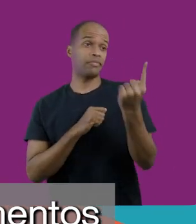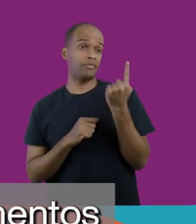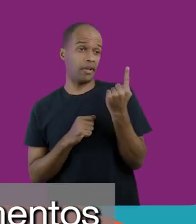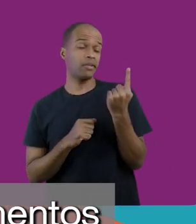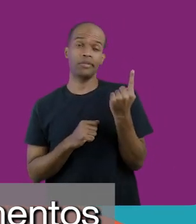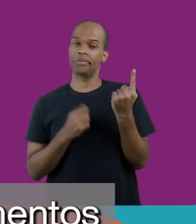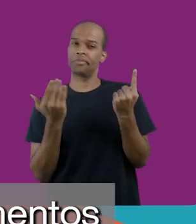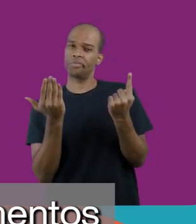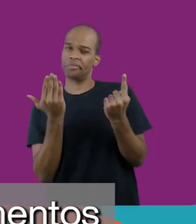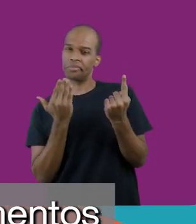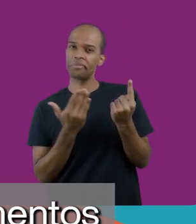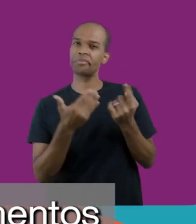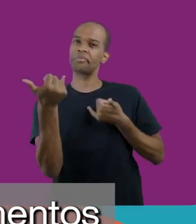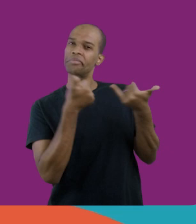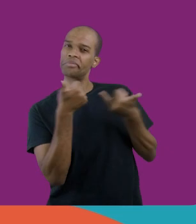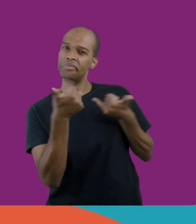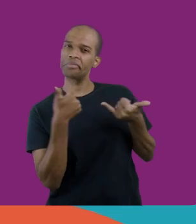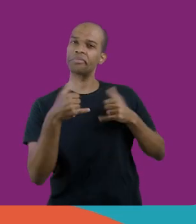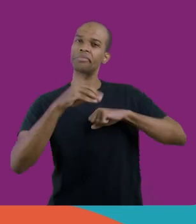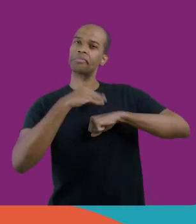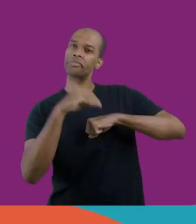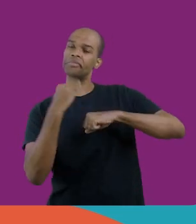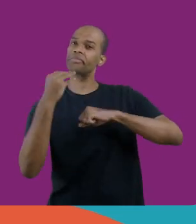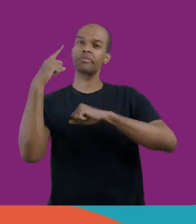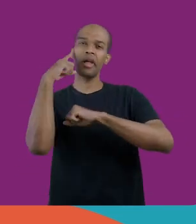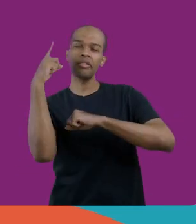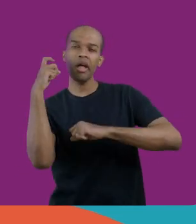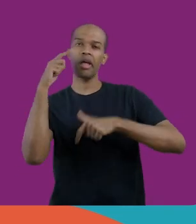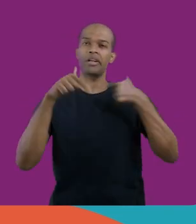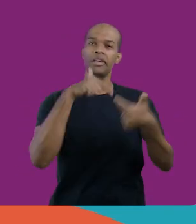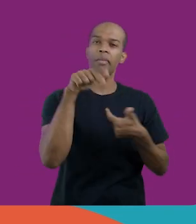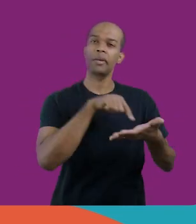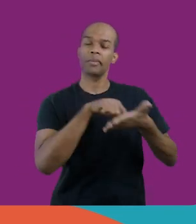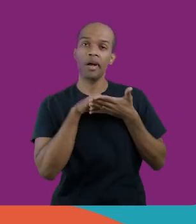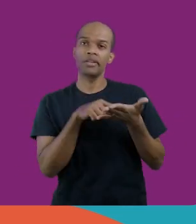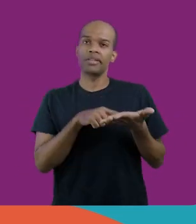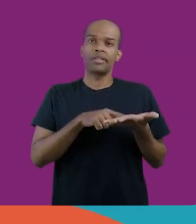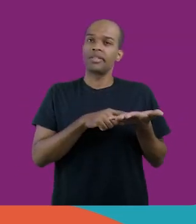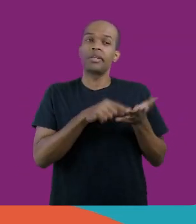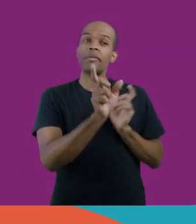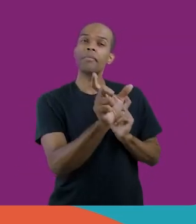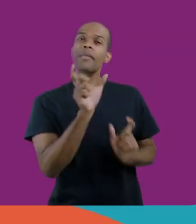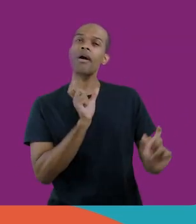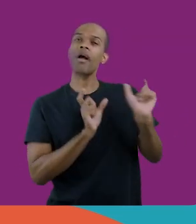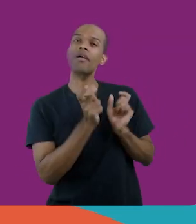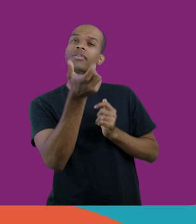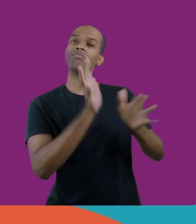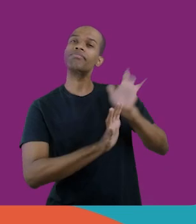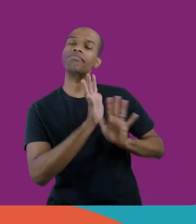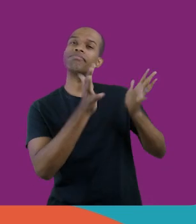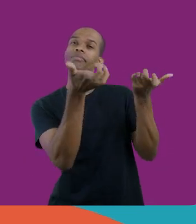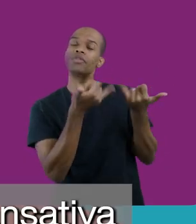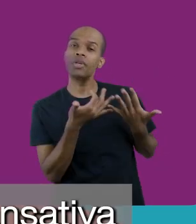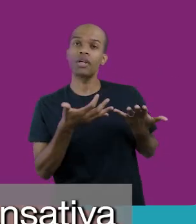alguns questionamentos, com algumas ideias, com algum trabalho, com alguma palavra, né,